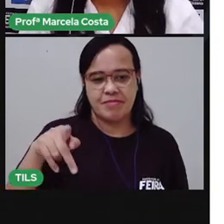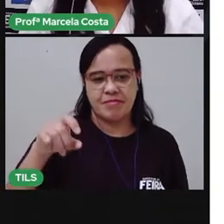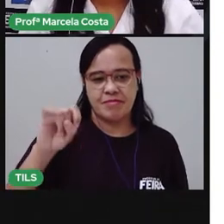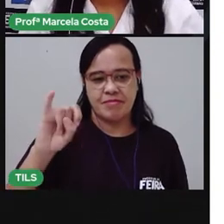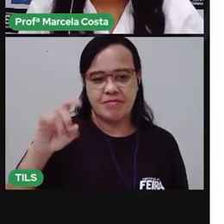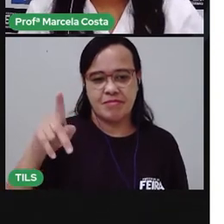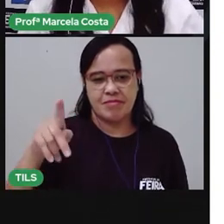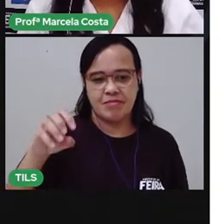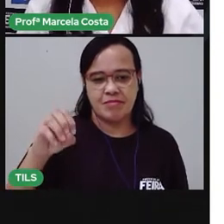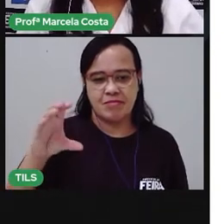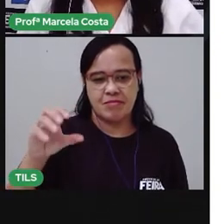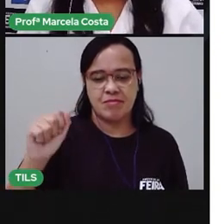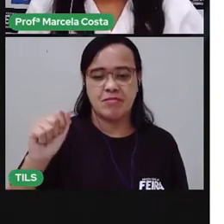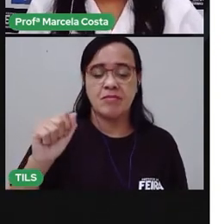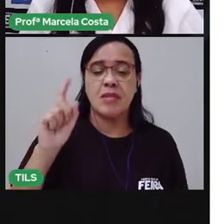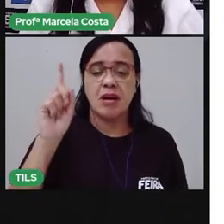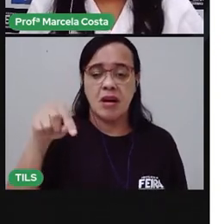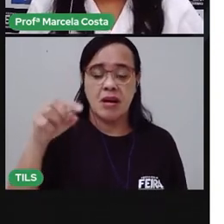Três vezes?